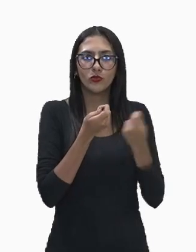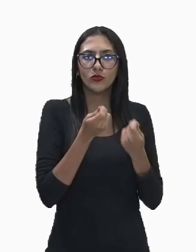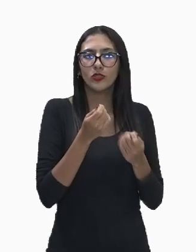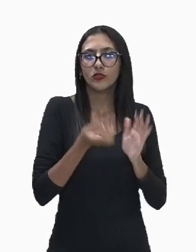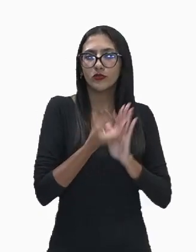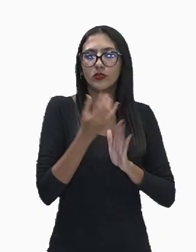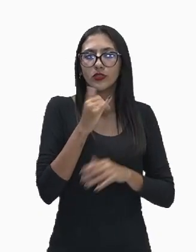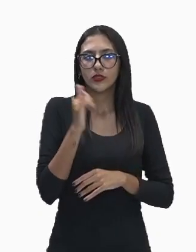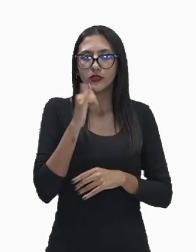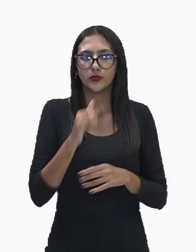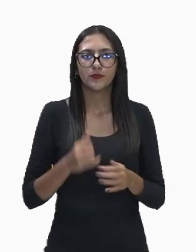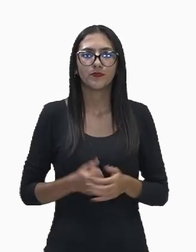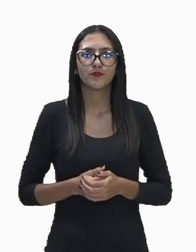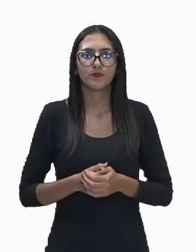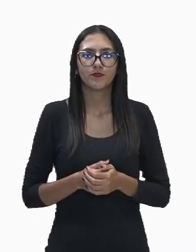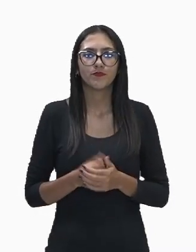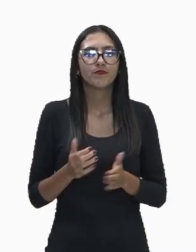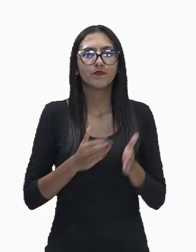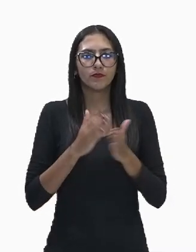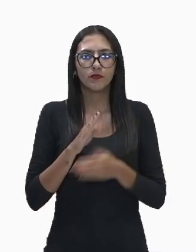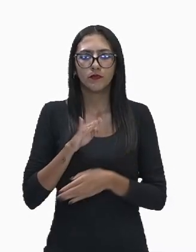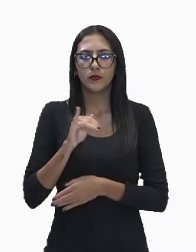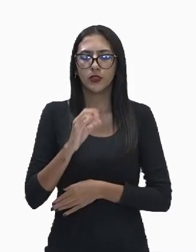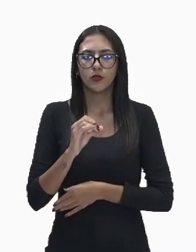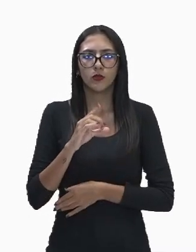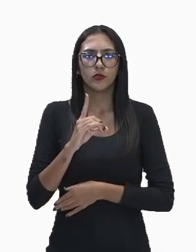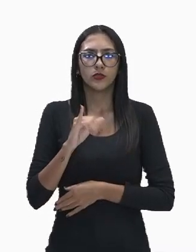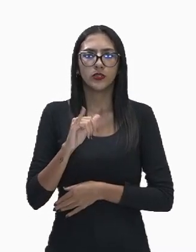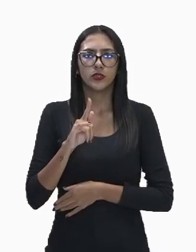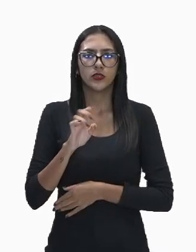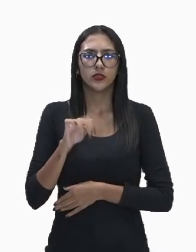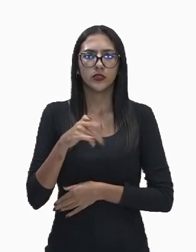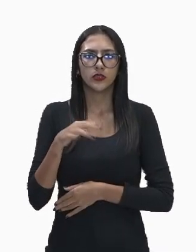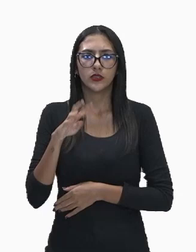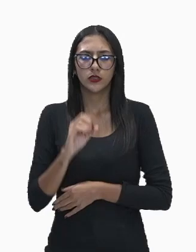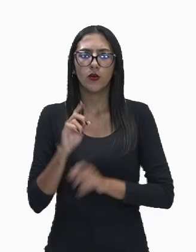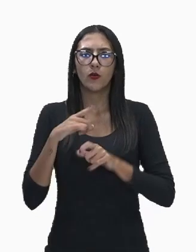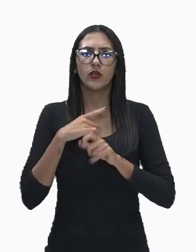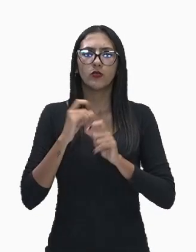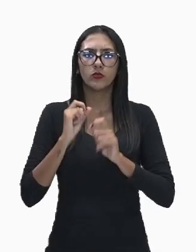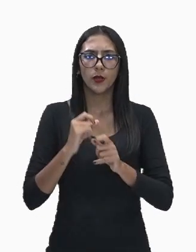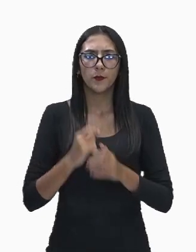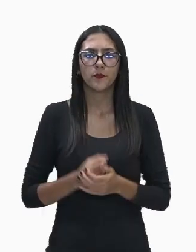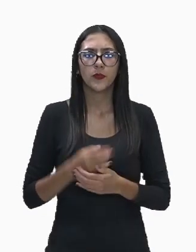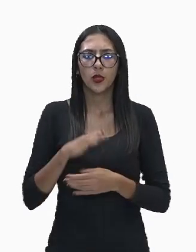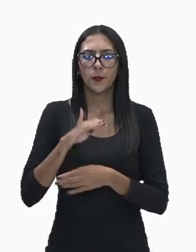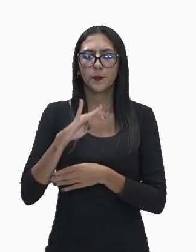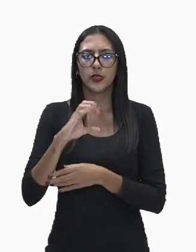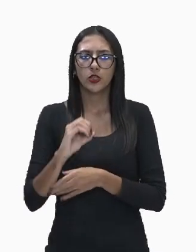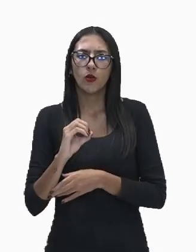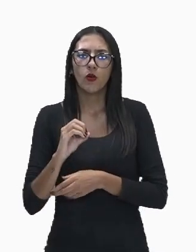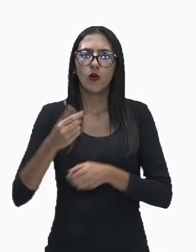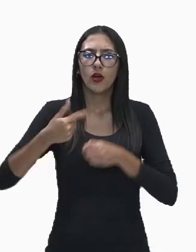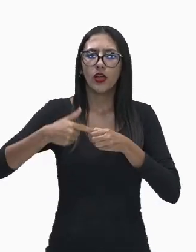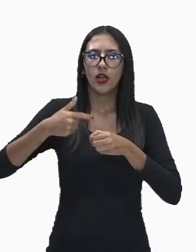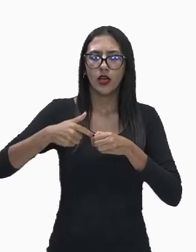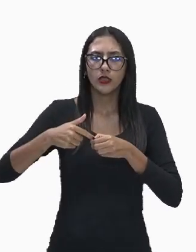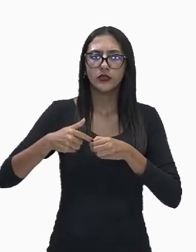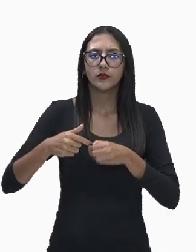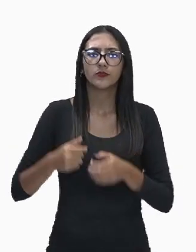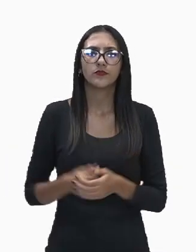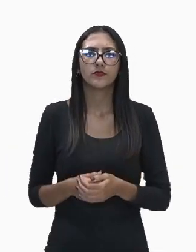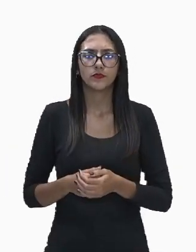Nós temos também a biodigestão anaeróbica que produz biogás e fertilizantes então essa biodigestão